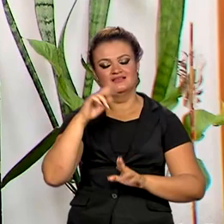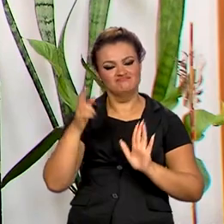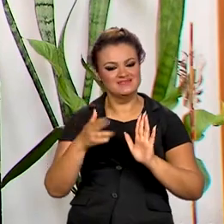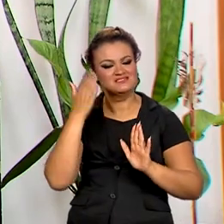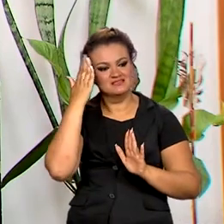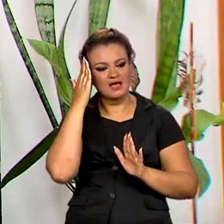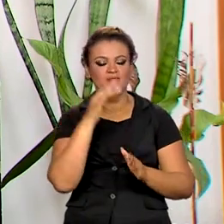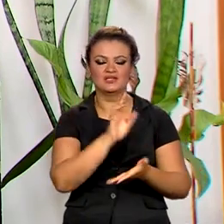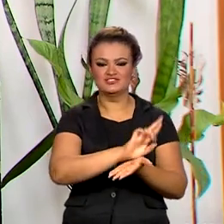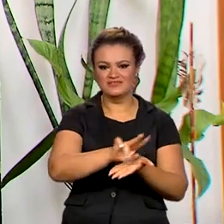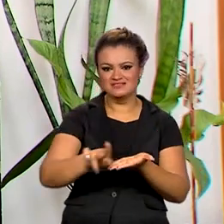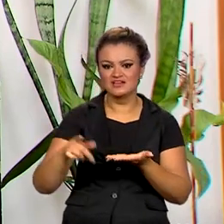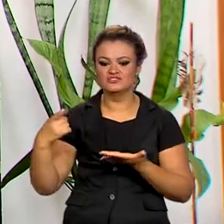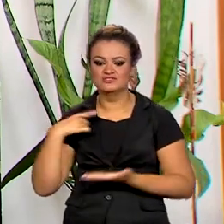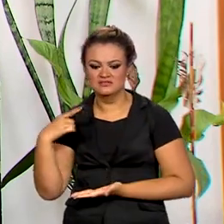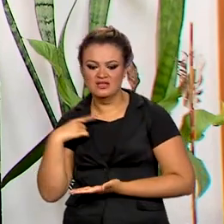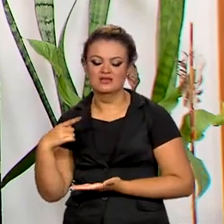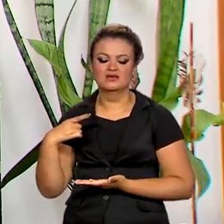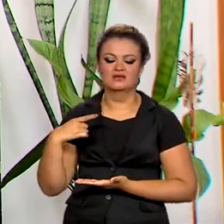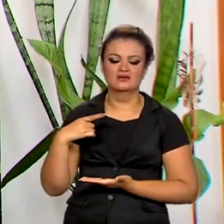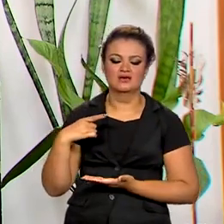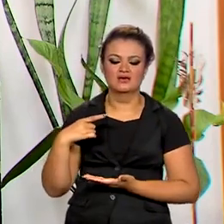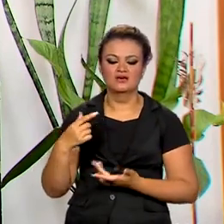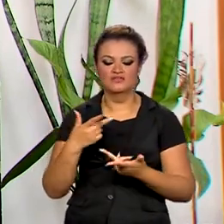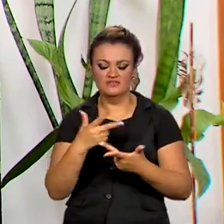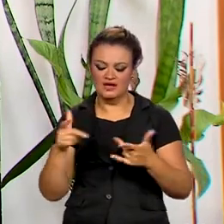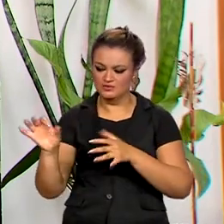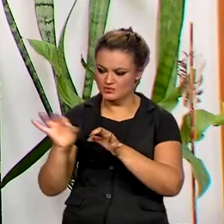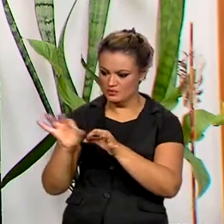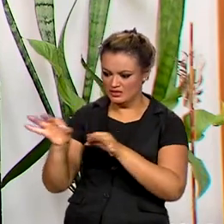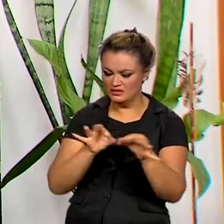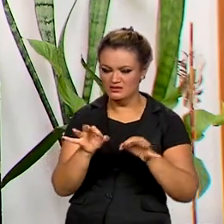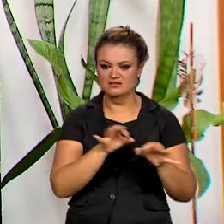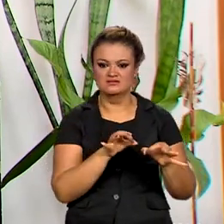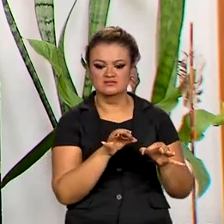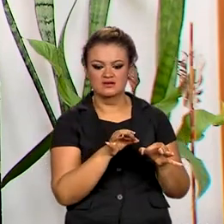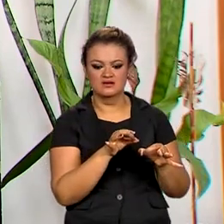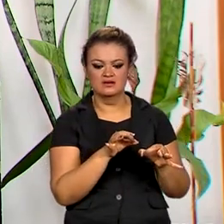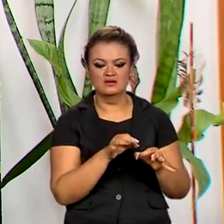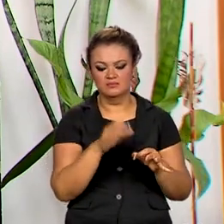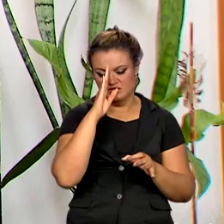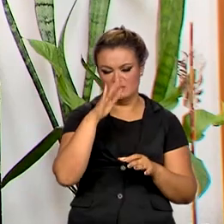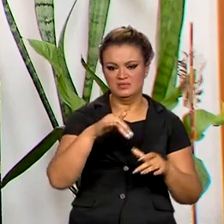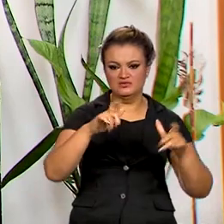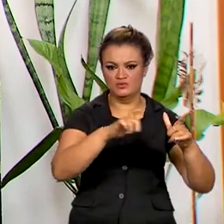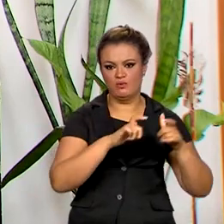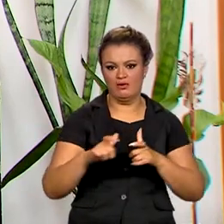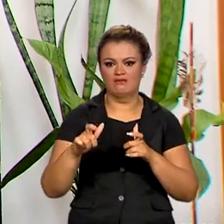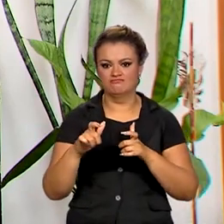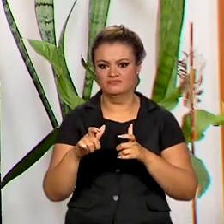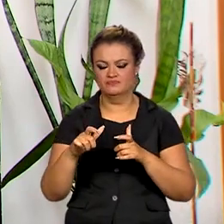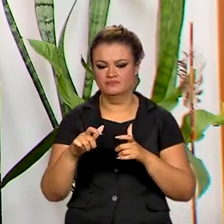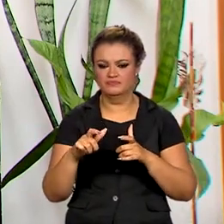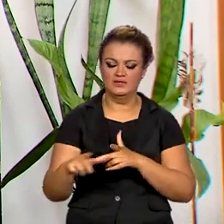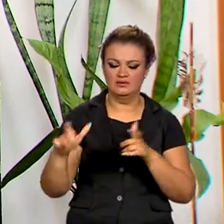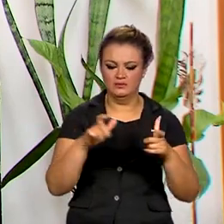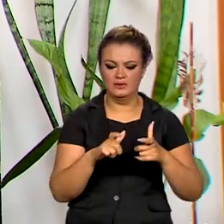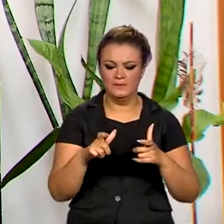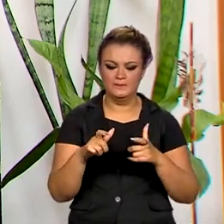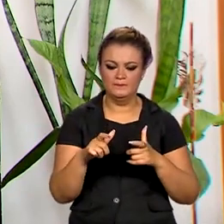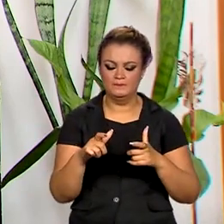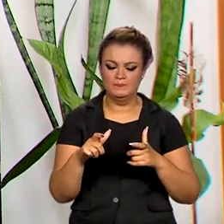cultural, reconhece a coletividade, a forma de se organizar, inclusive a questão do território, que tem essa